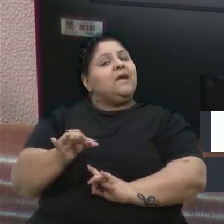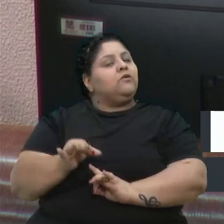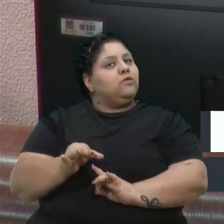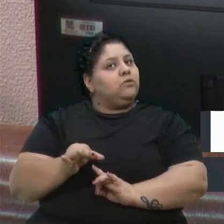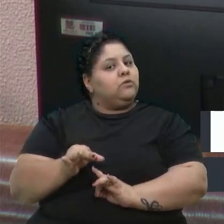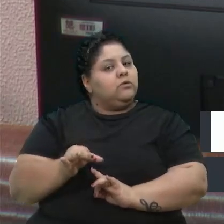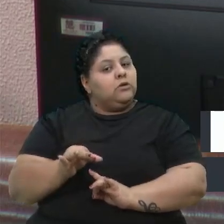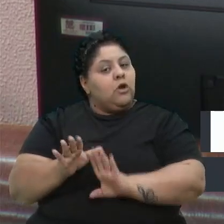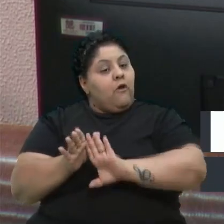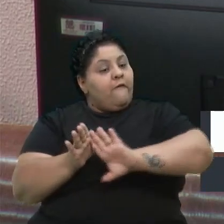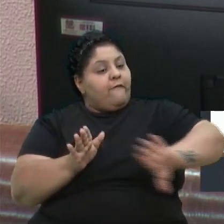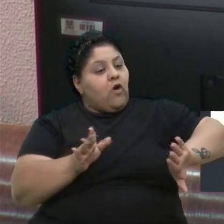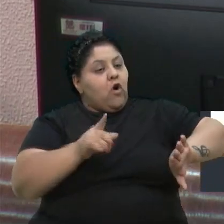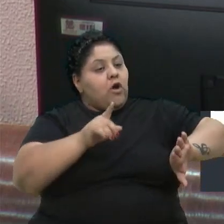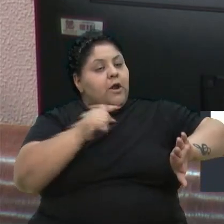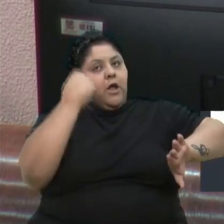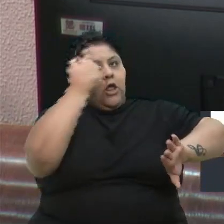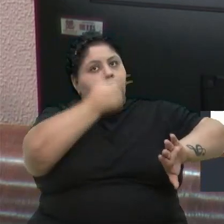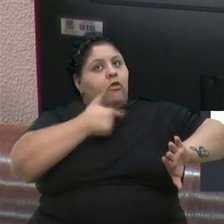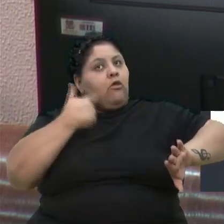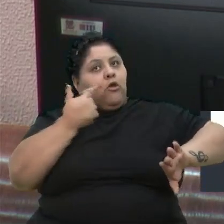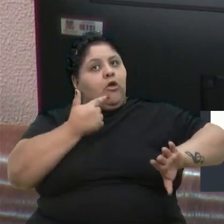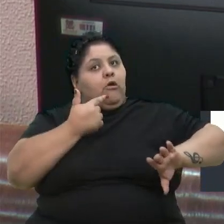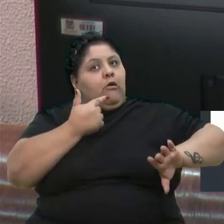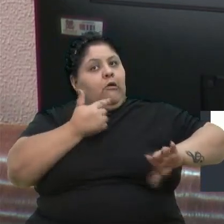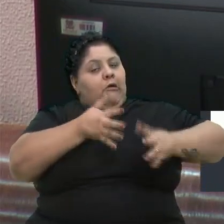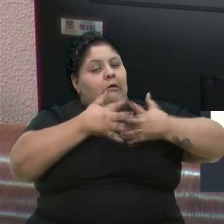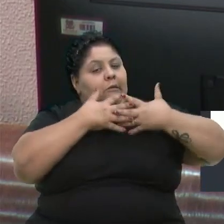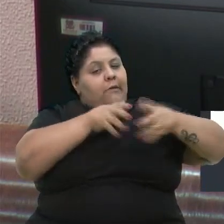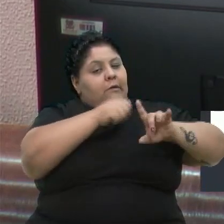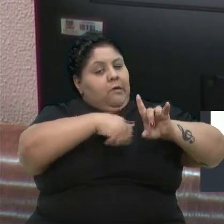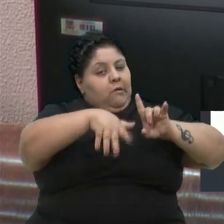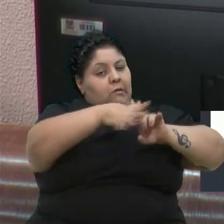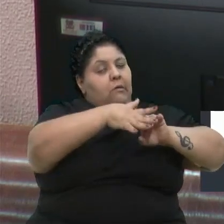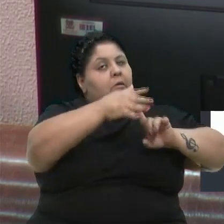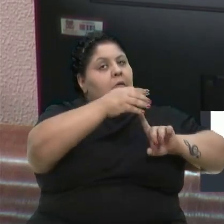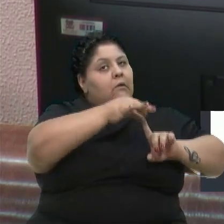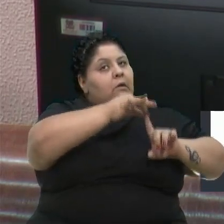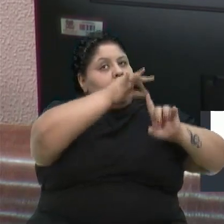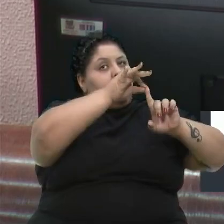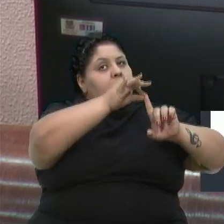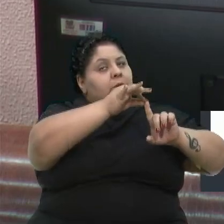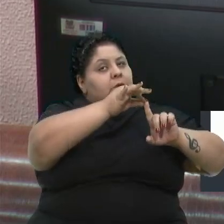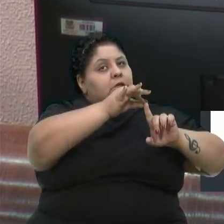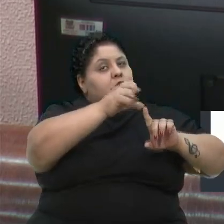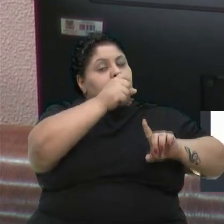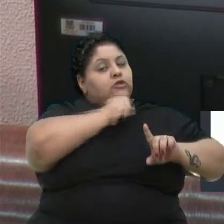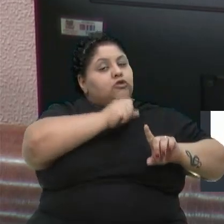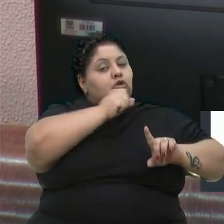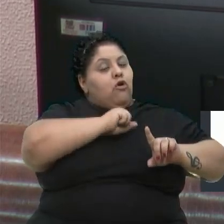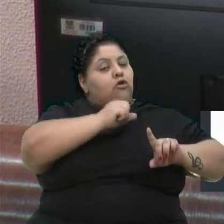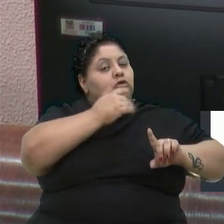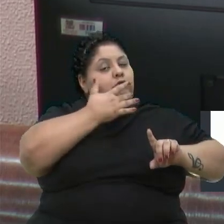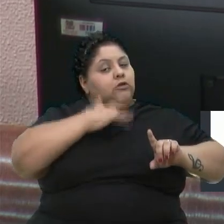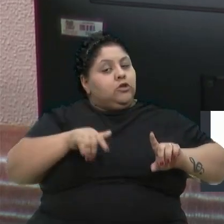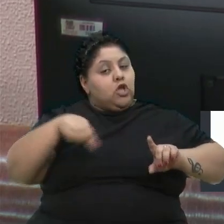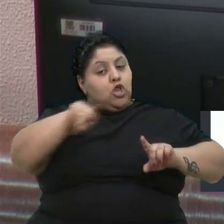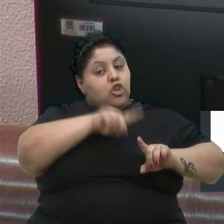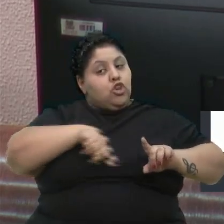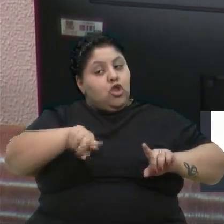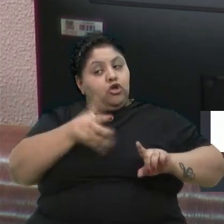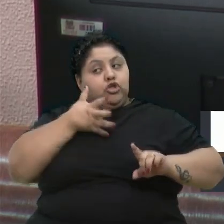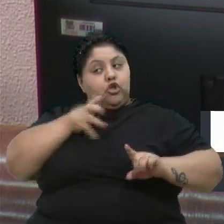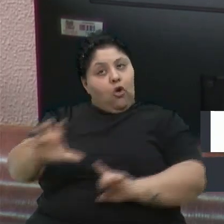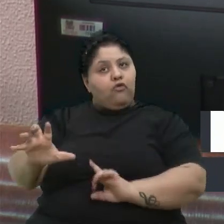Fora do horário, perturbando a sociedade, especialmente crianças e idosos, nós somos totalmente contra e